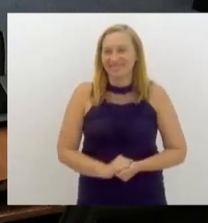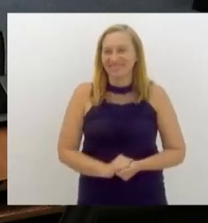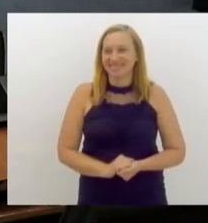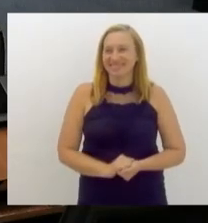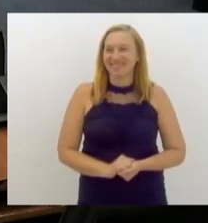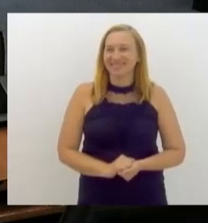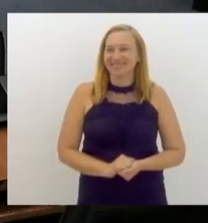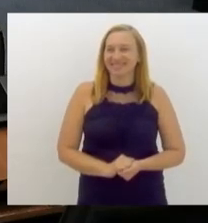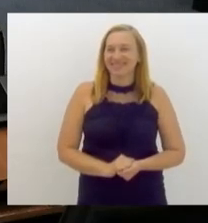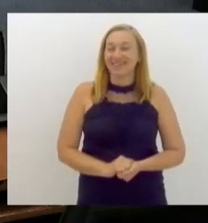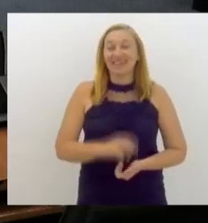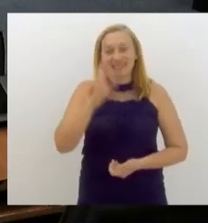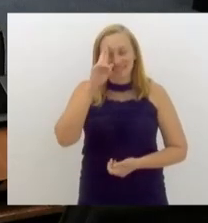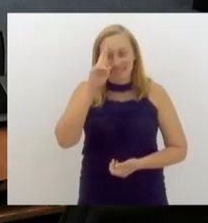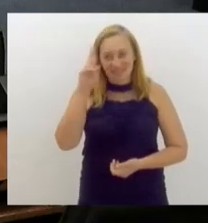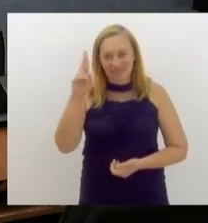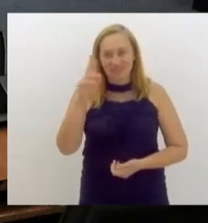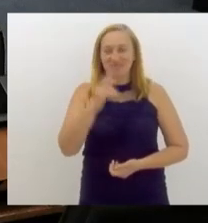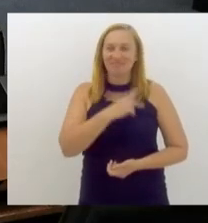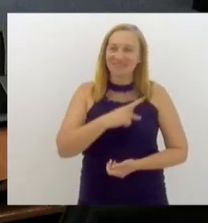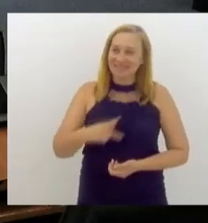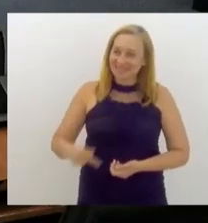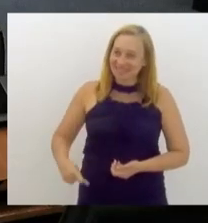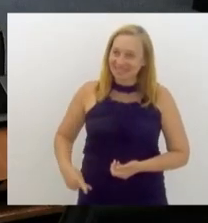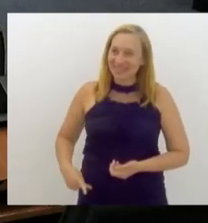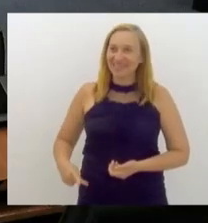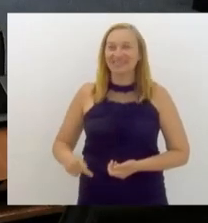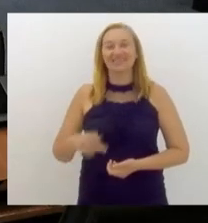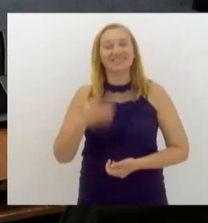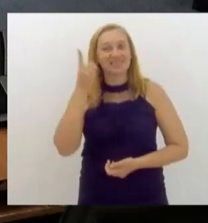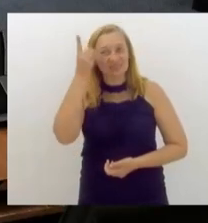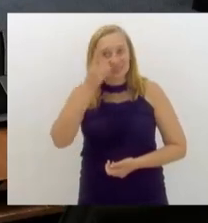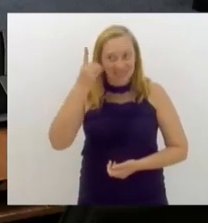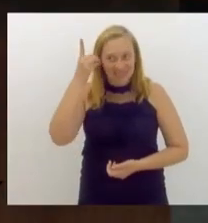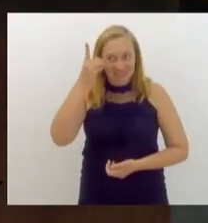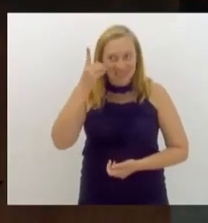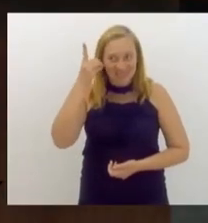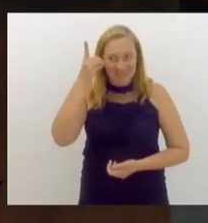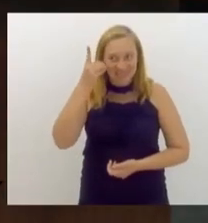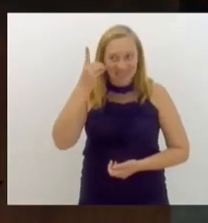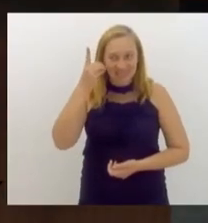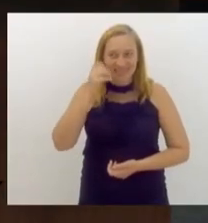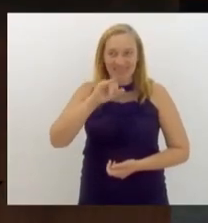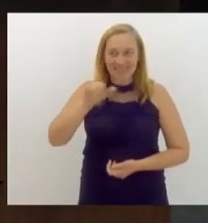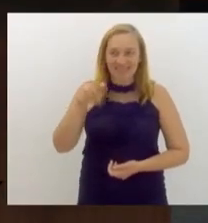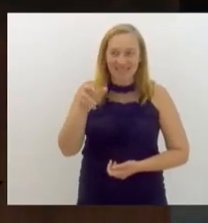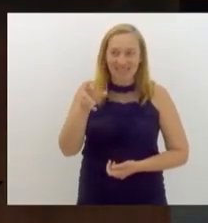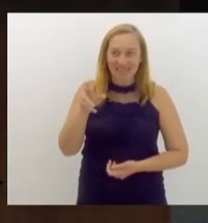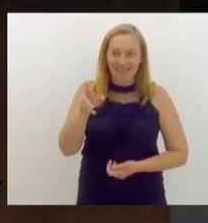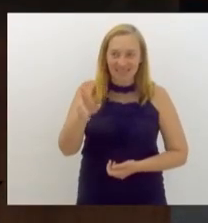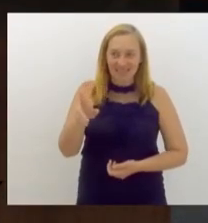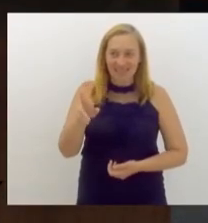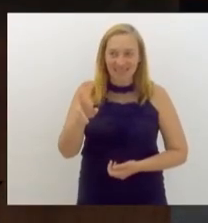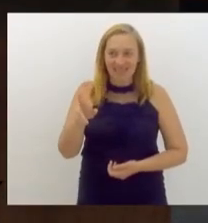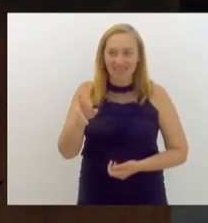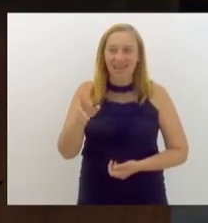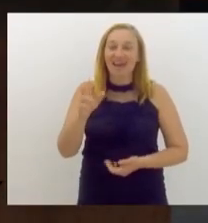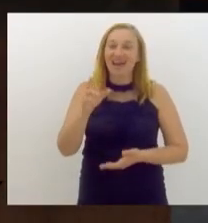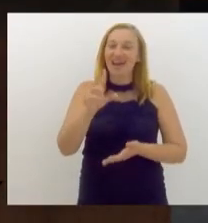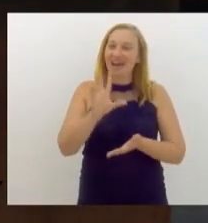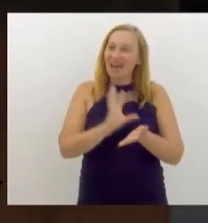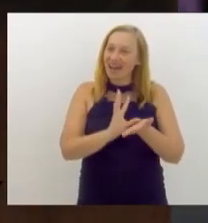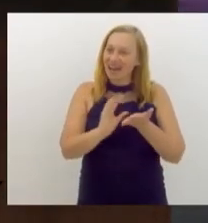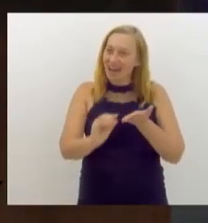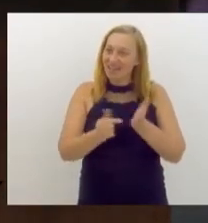Senhor presidente, deputado Jari, a